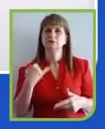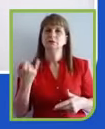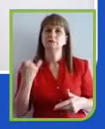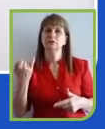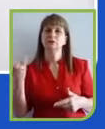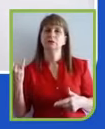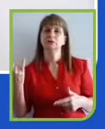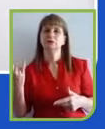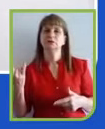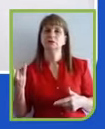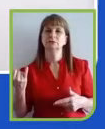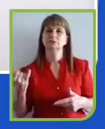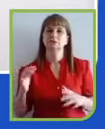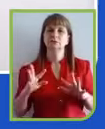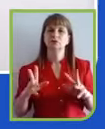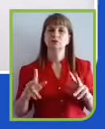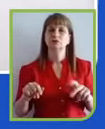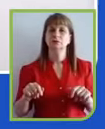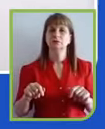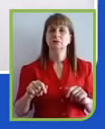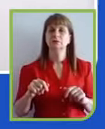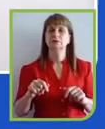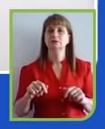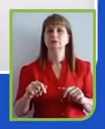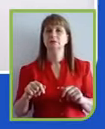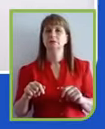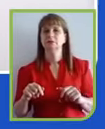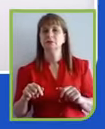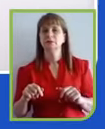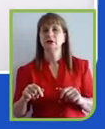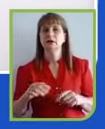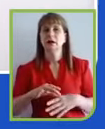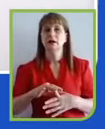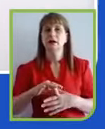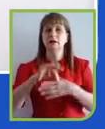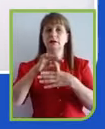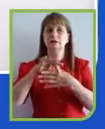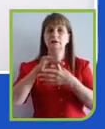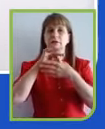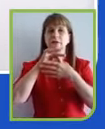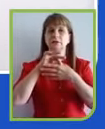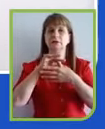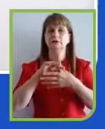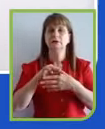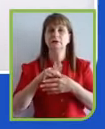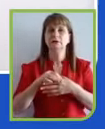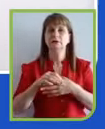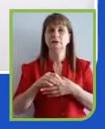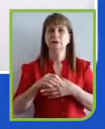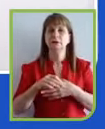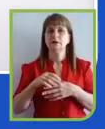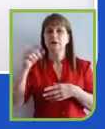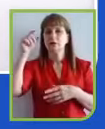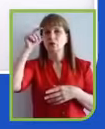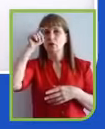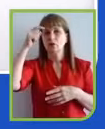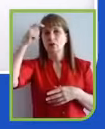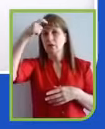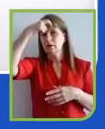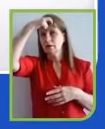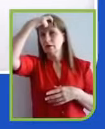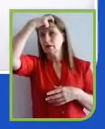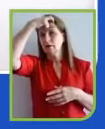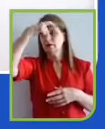dúvida nenhuma, a liderança, que tanto o Ricardo está próximo aí, ela realmente vai ter que estar engajada